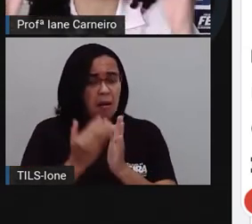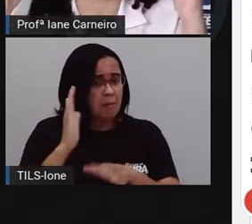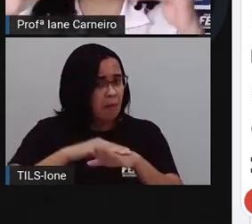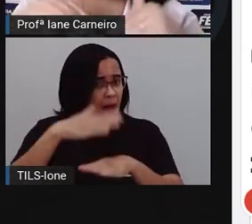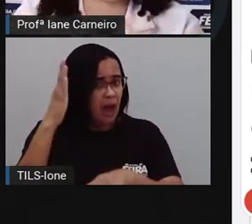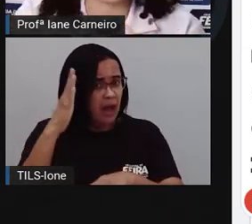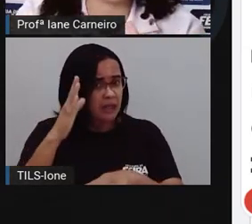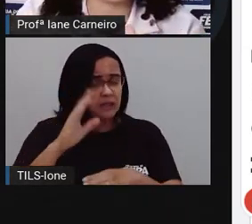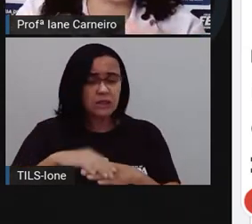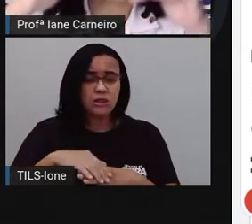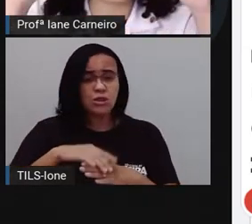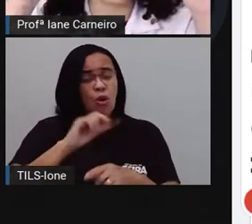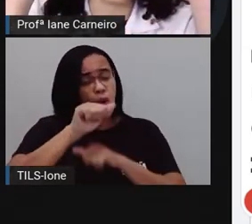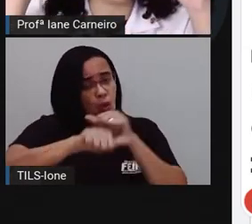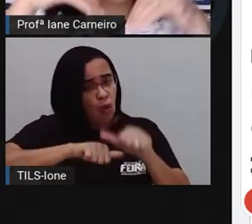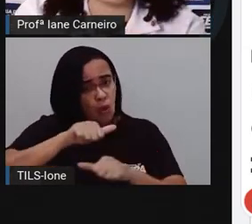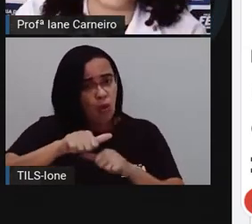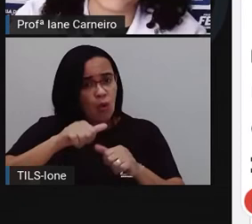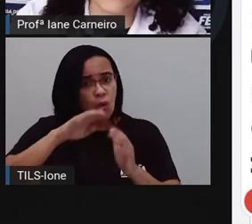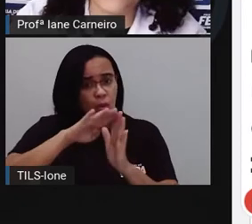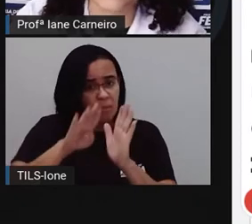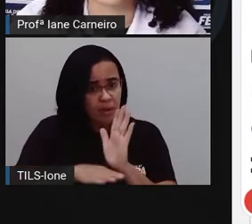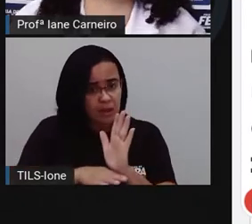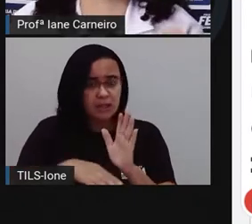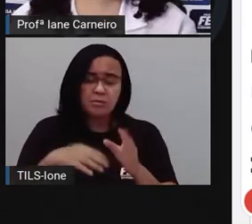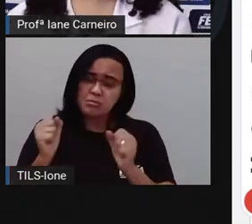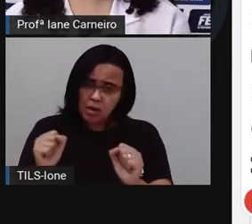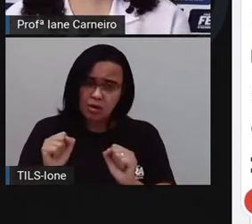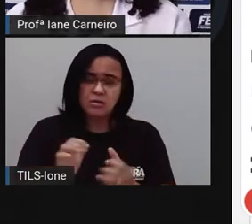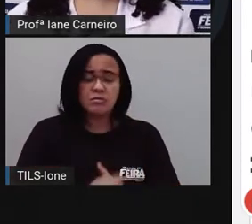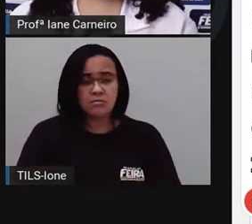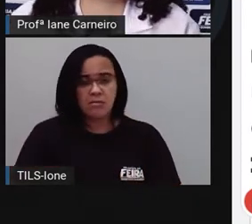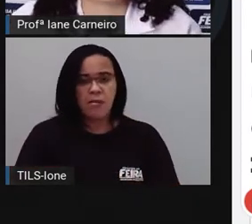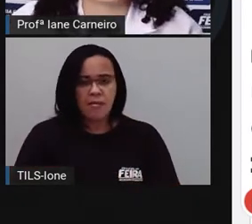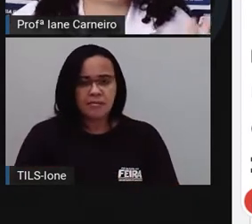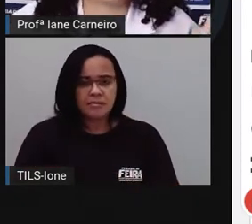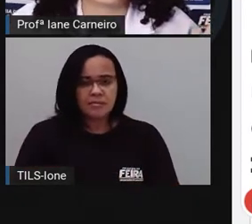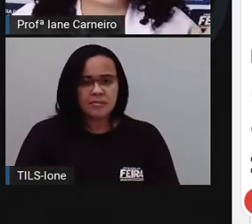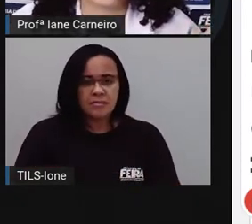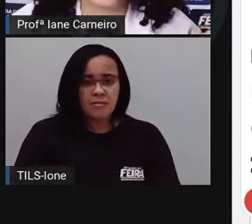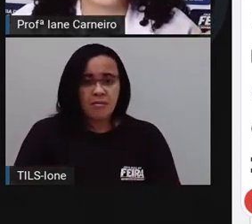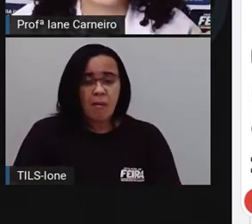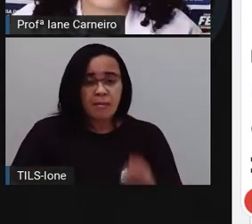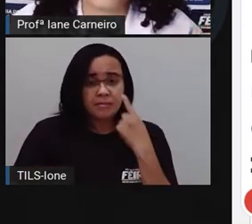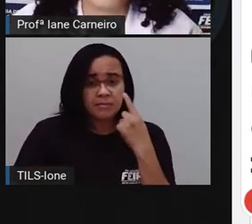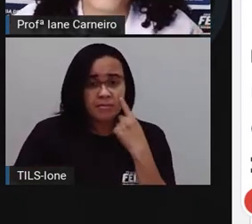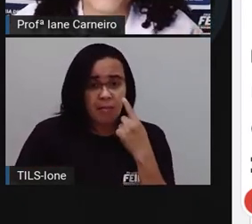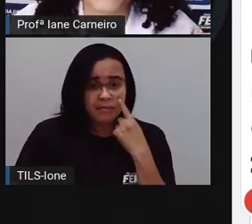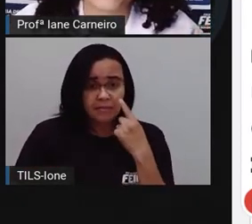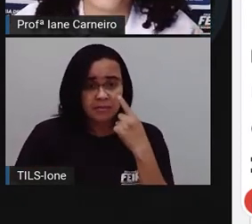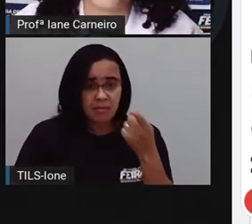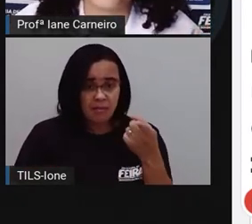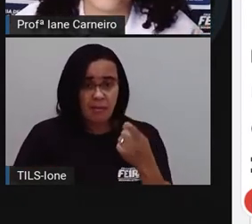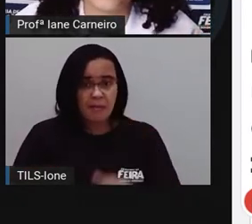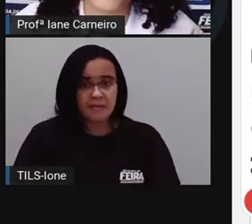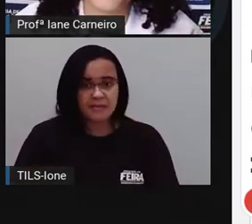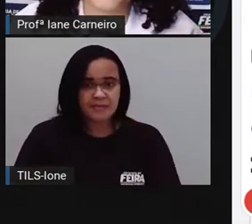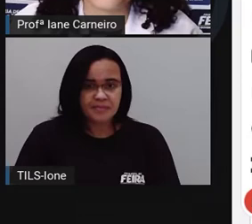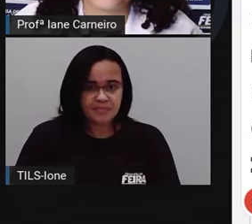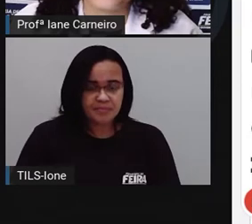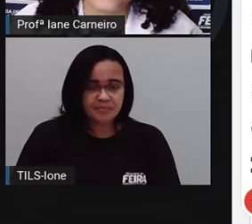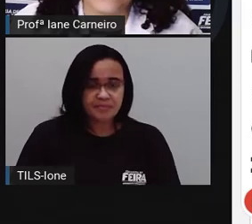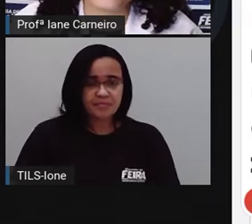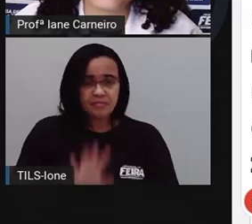agora, em 2021, ou menores. Então vamos lá. Aqui tem uma tabela, olha só.